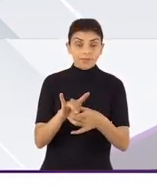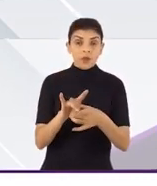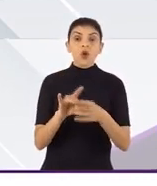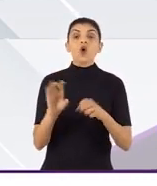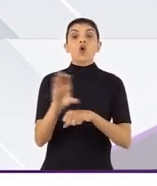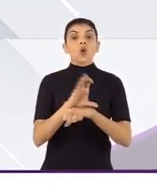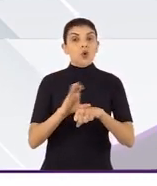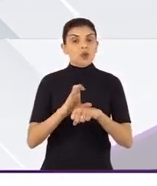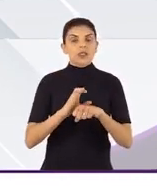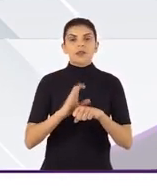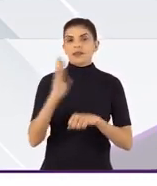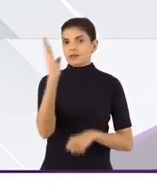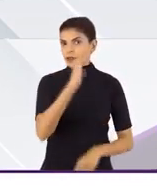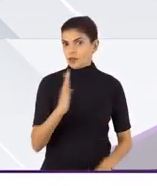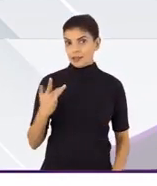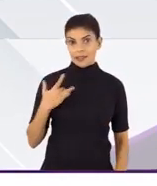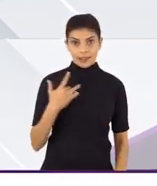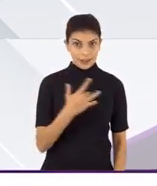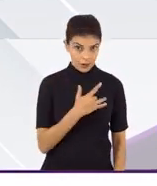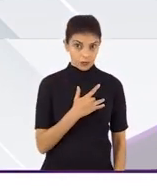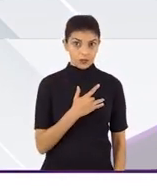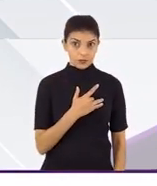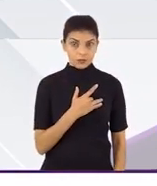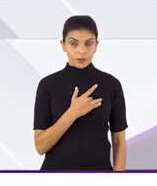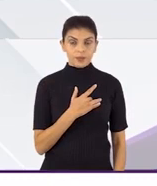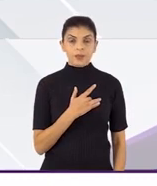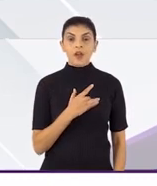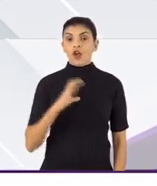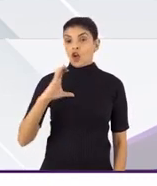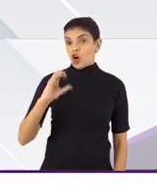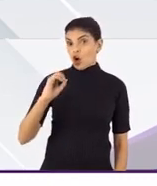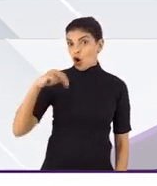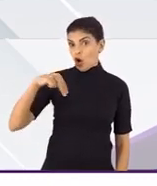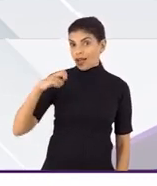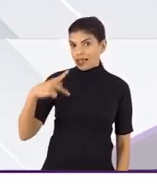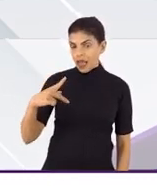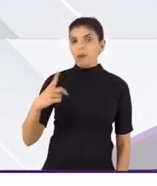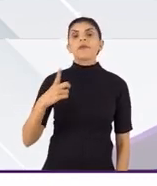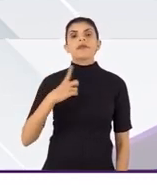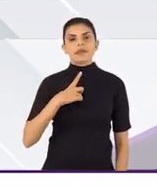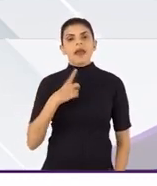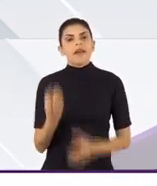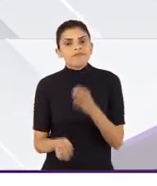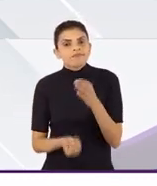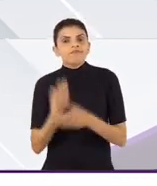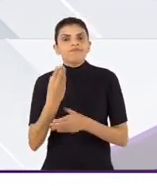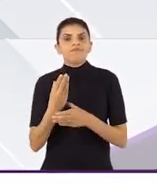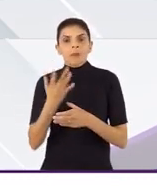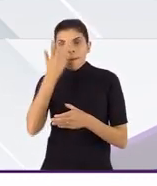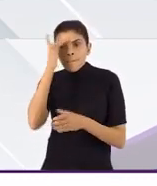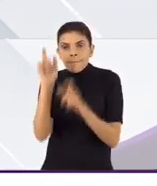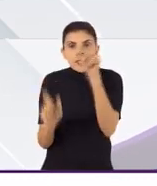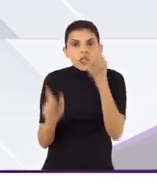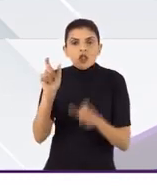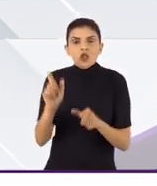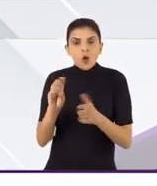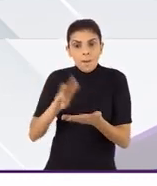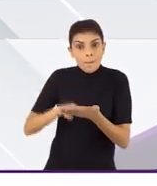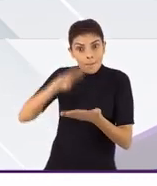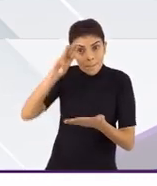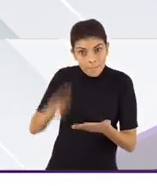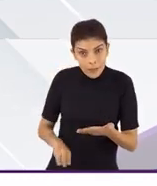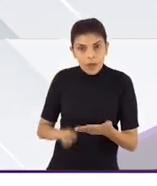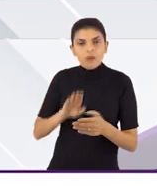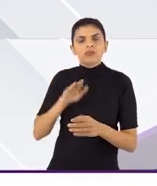vinculada ao Conselho Nacional de Saúde. A CEP é formada por